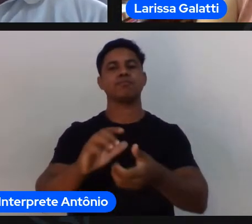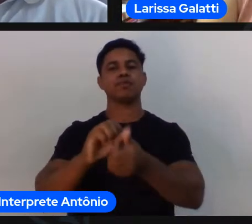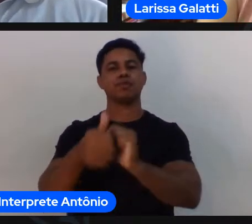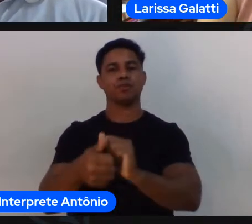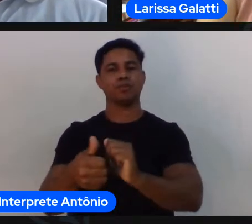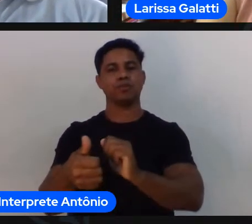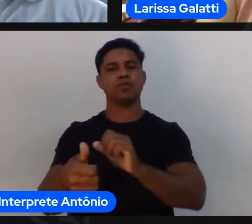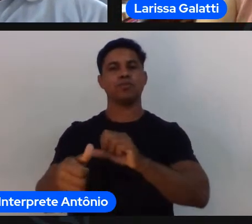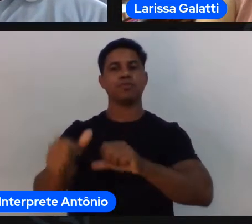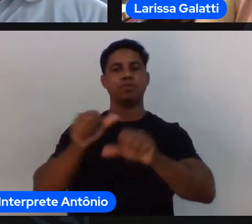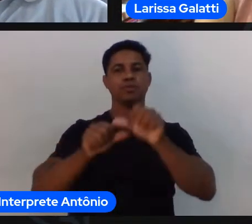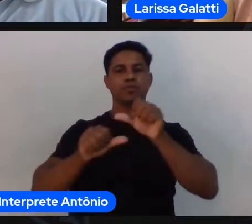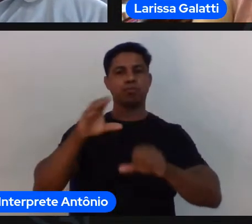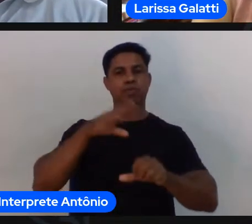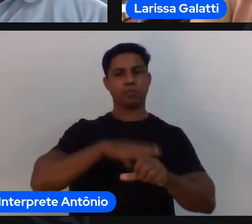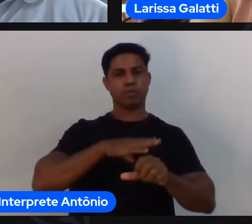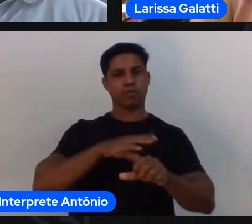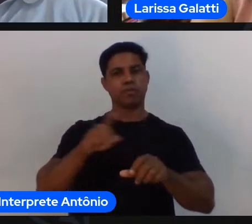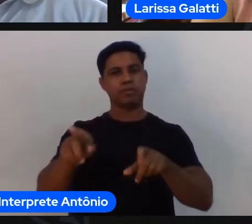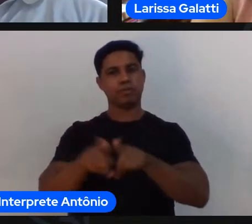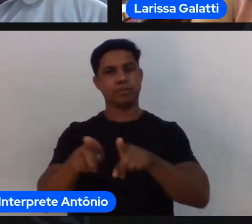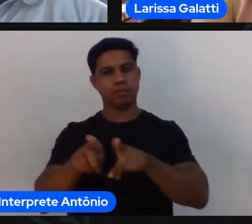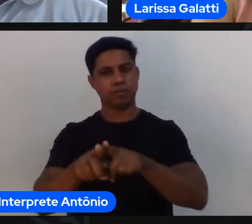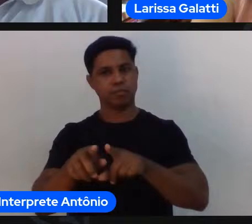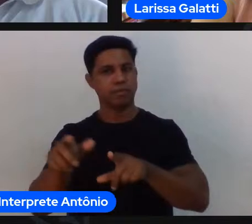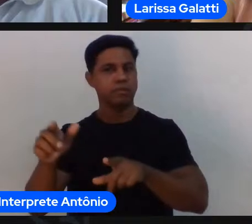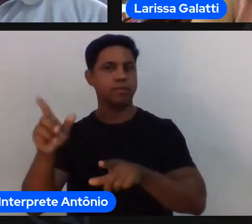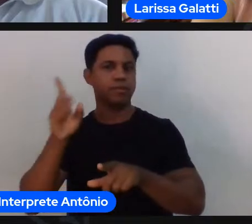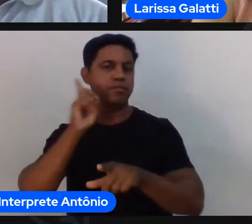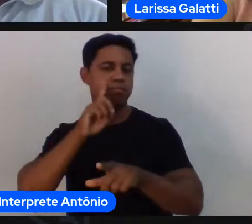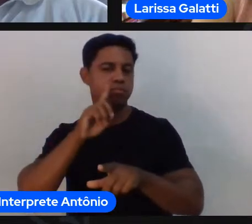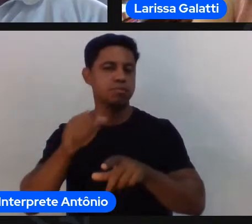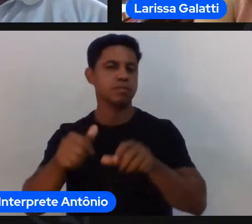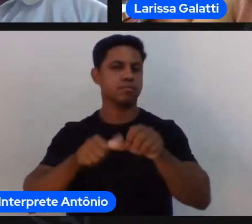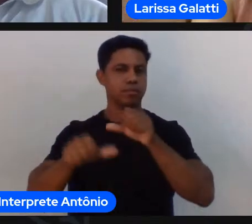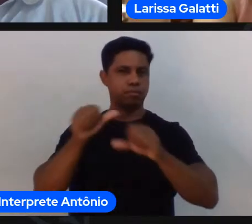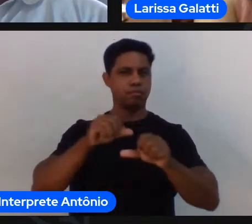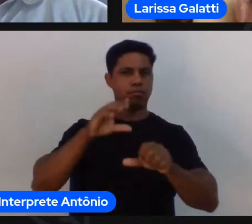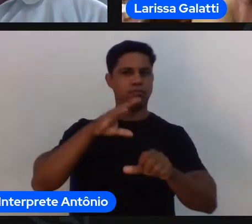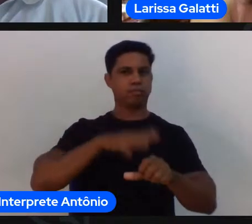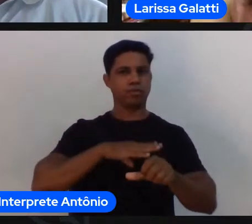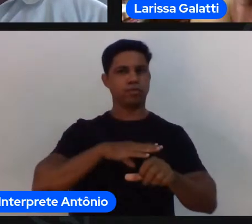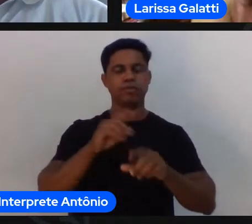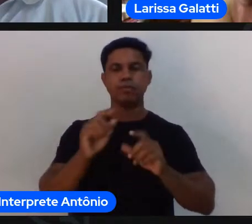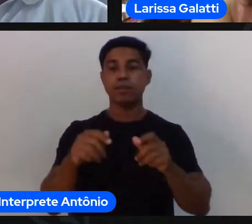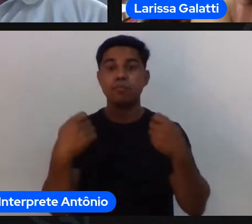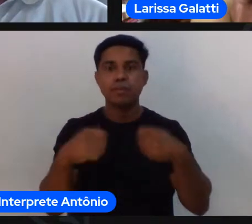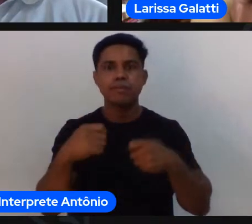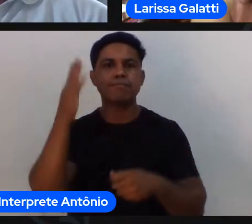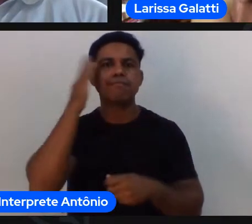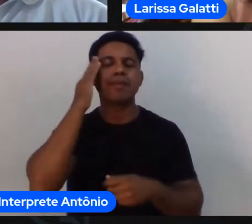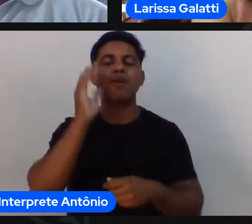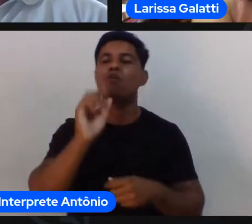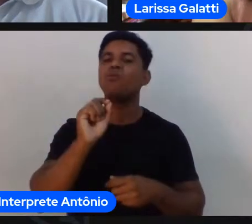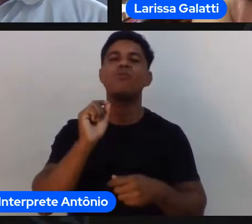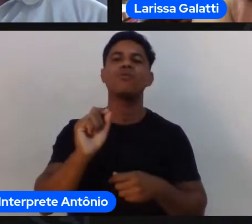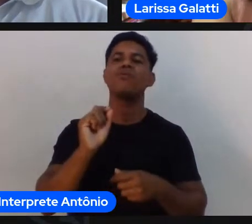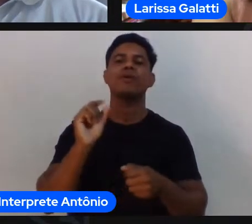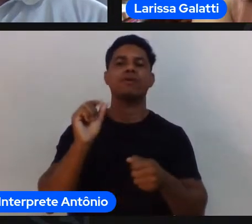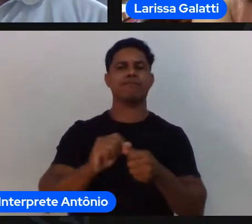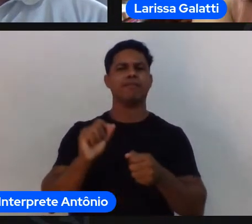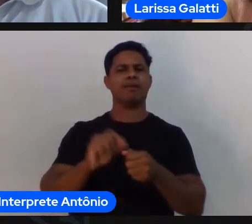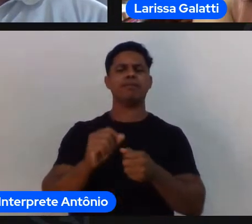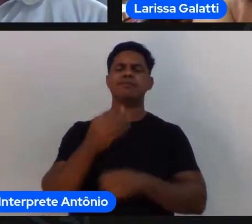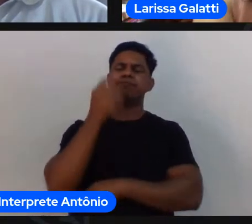sugerir vai indicar pra gente que olha eu preciso saber o que fazer mas antes de saber o que fazer eu preciso entender por que que eu faço então eu vou trabalhar